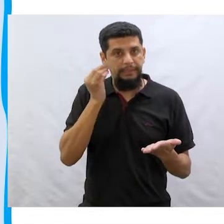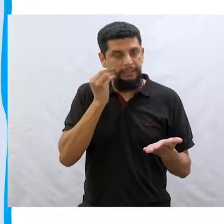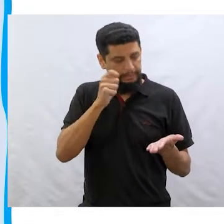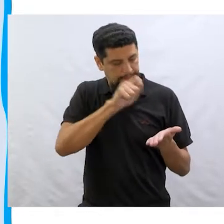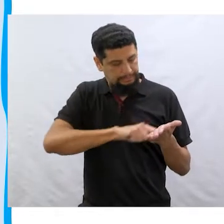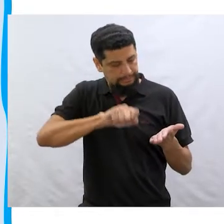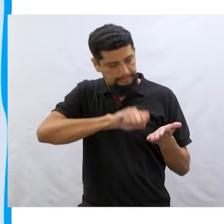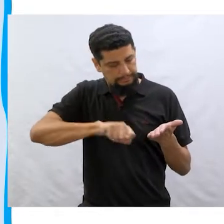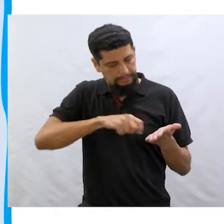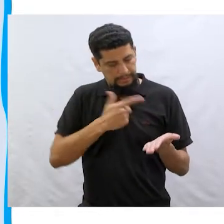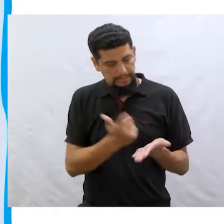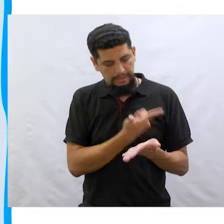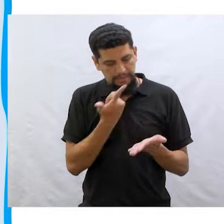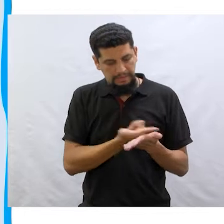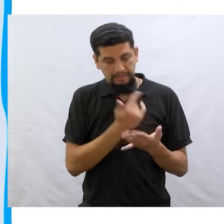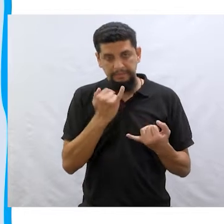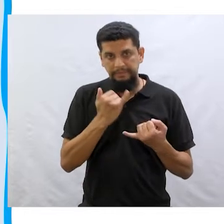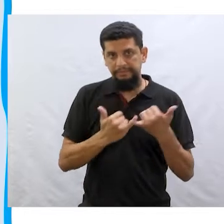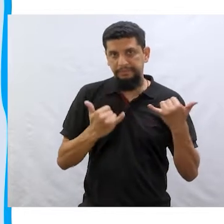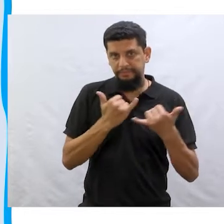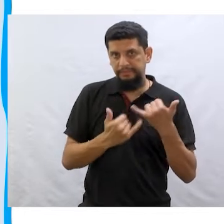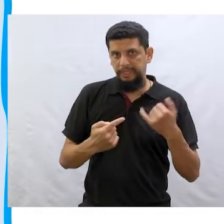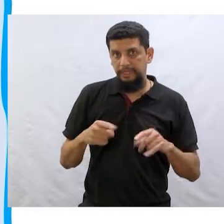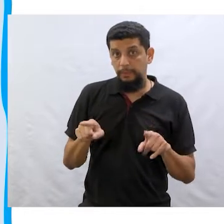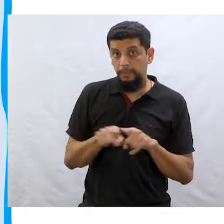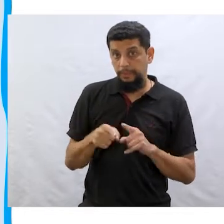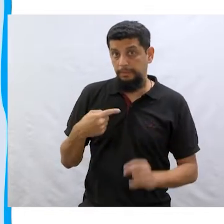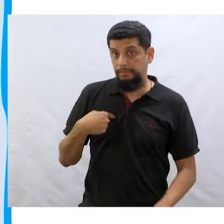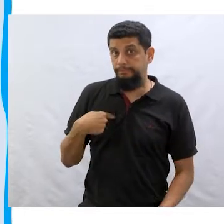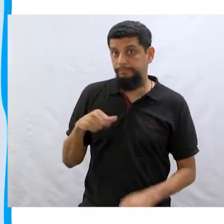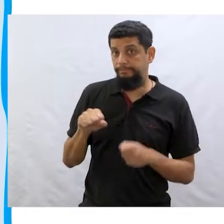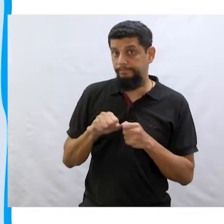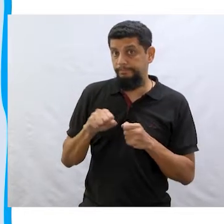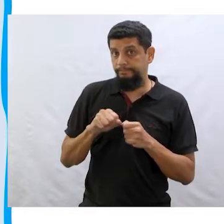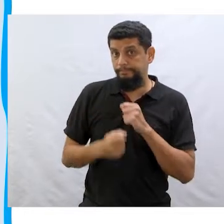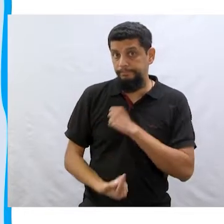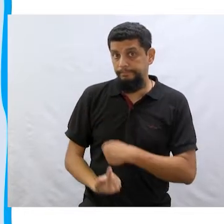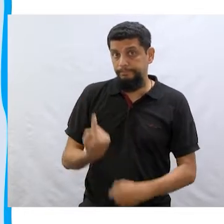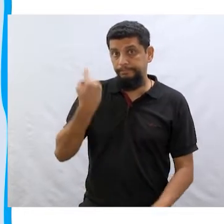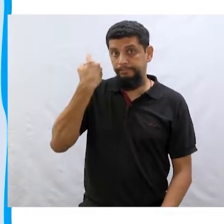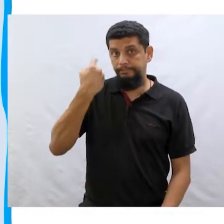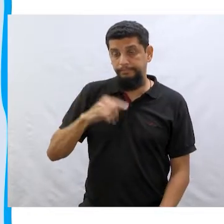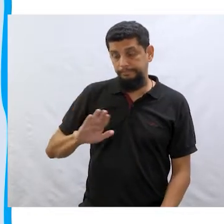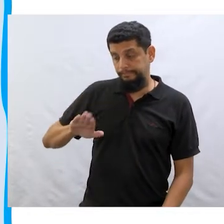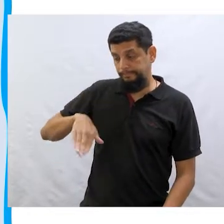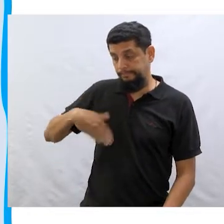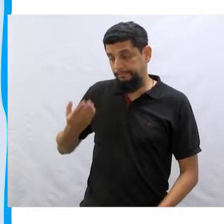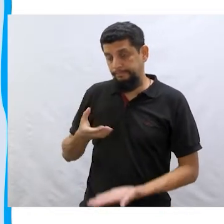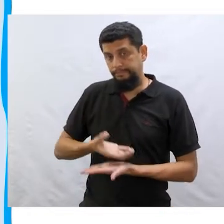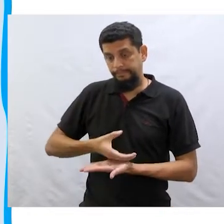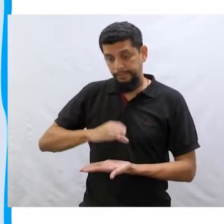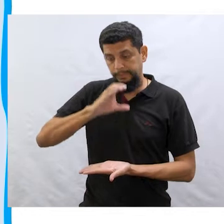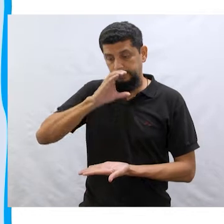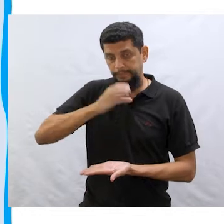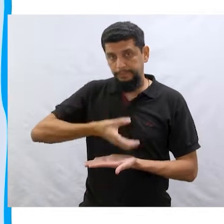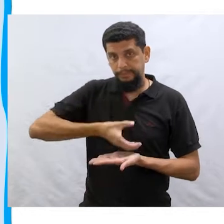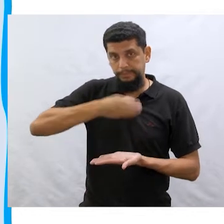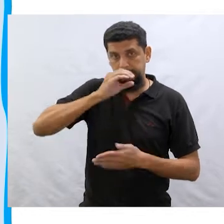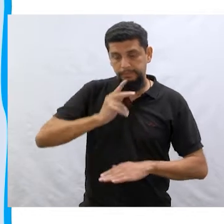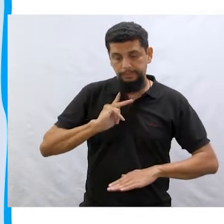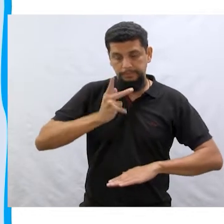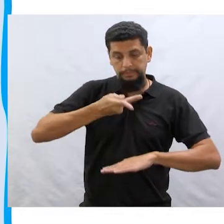escrever um livro parecido. Igual eu fiz. Matheus. Ao lado do caneco de prata,